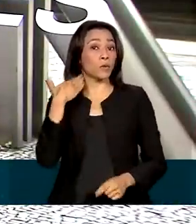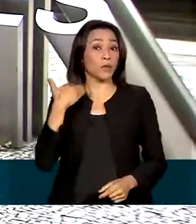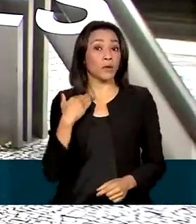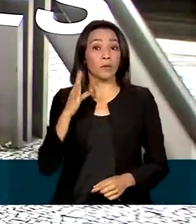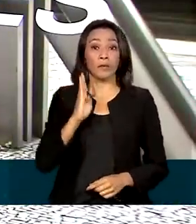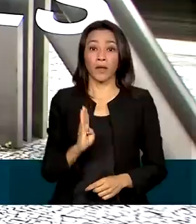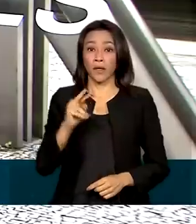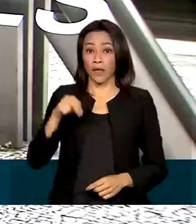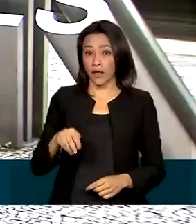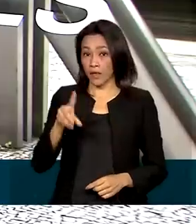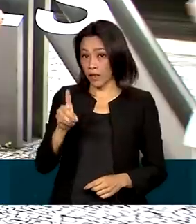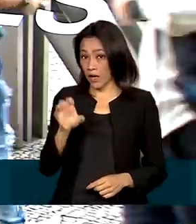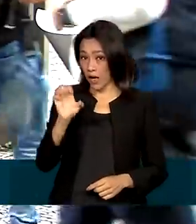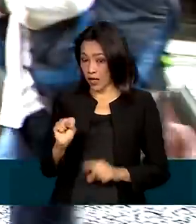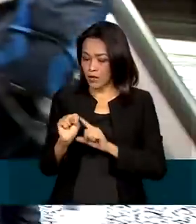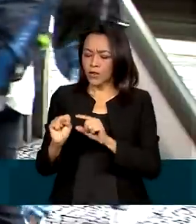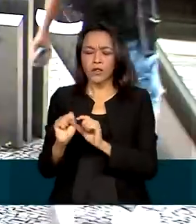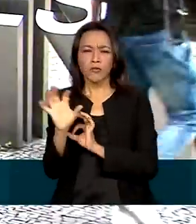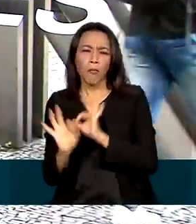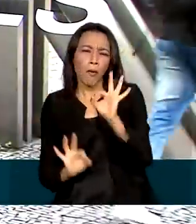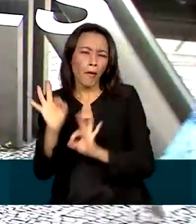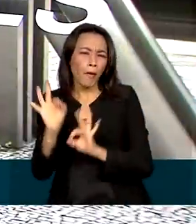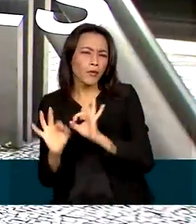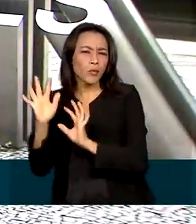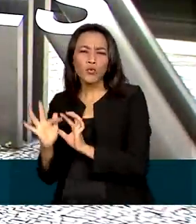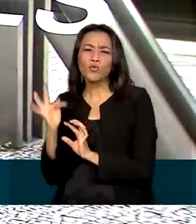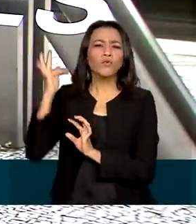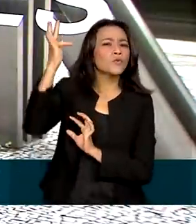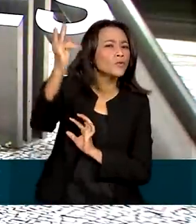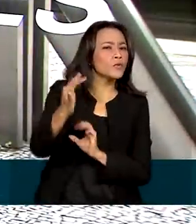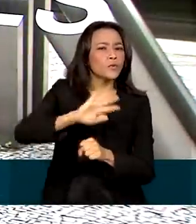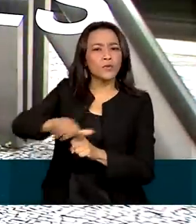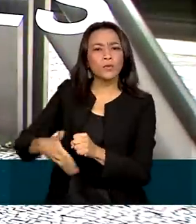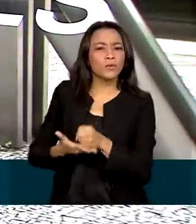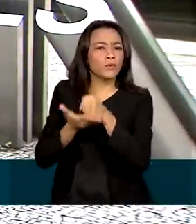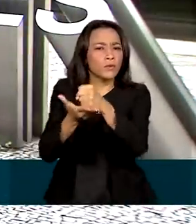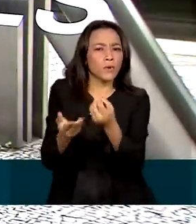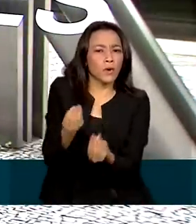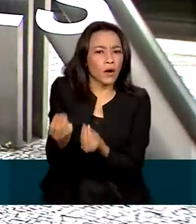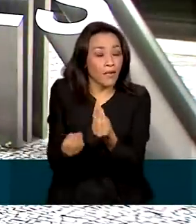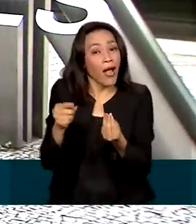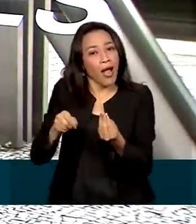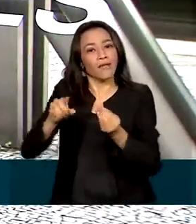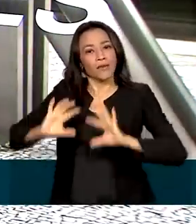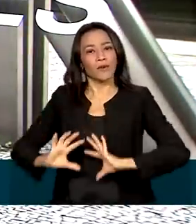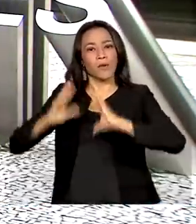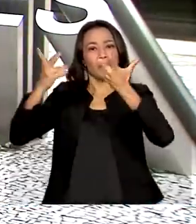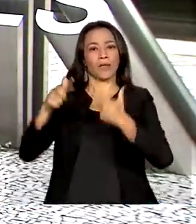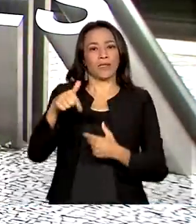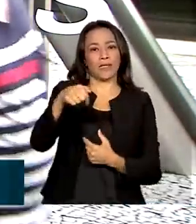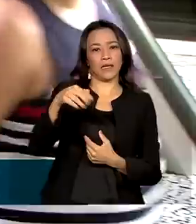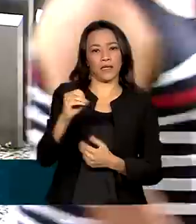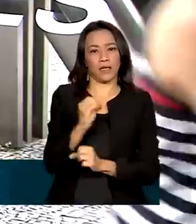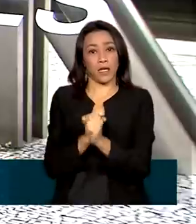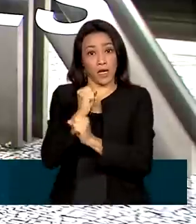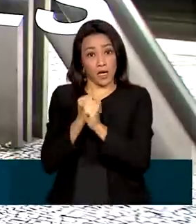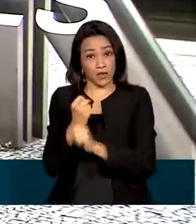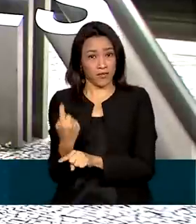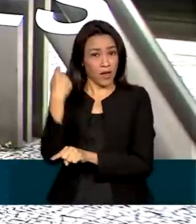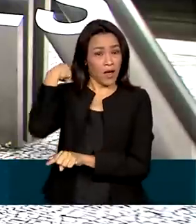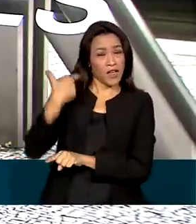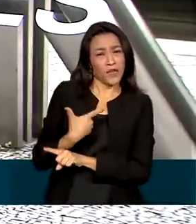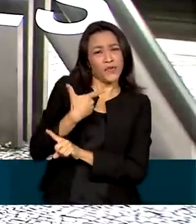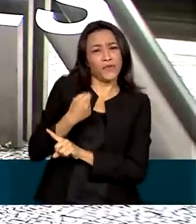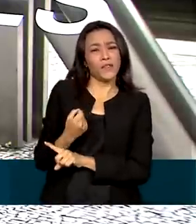construção de futuros sustentáveis. O evento faz parte das comemorações dos 70 anos do Banco, fundado em 20 de junho